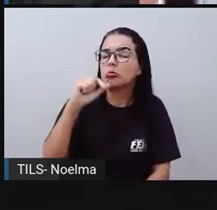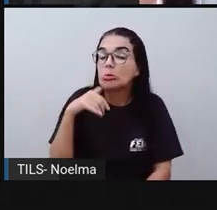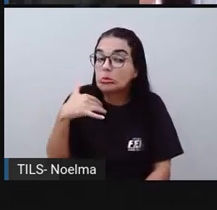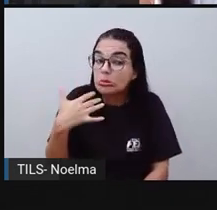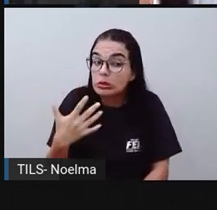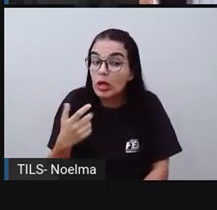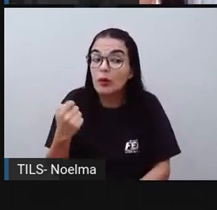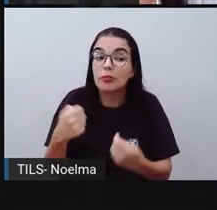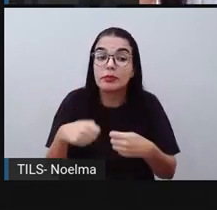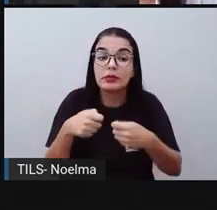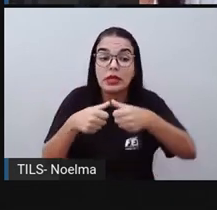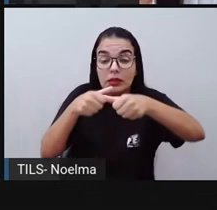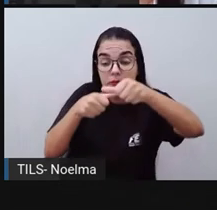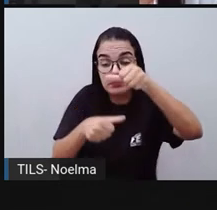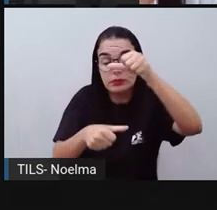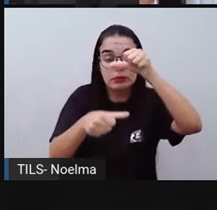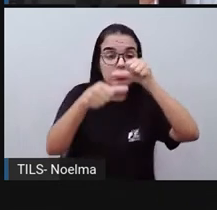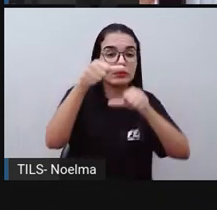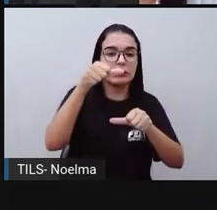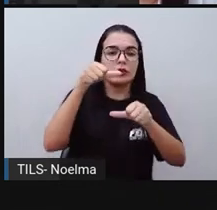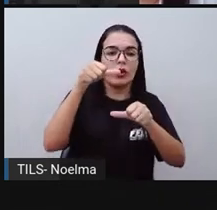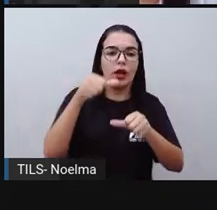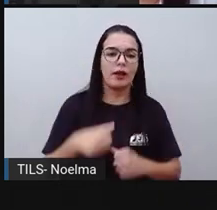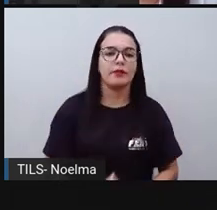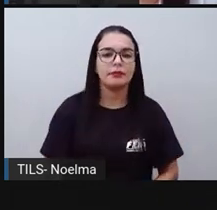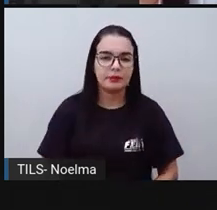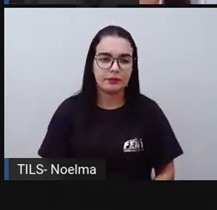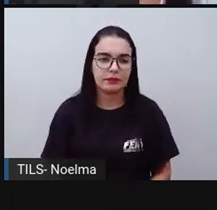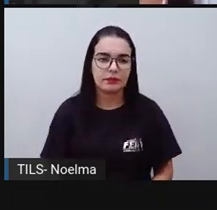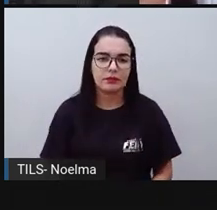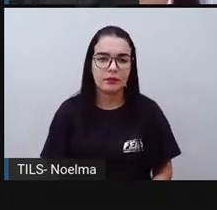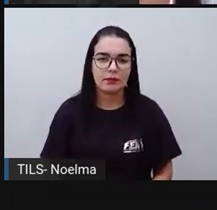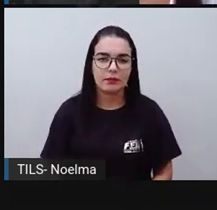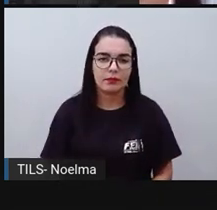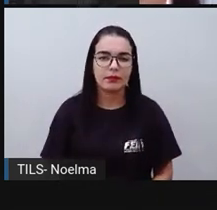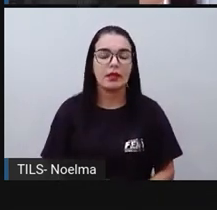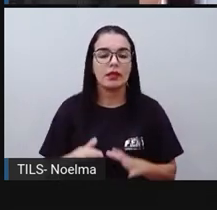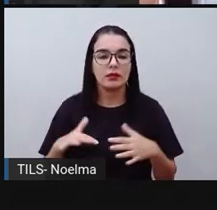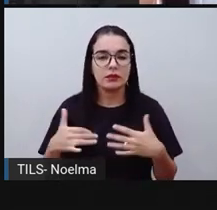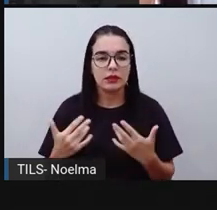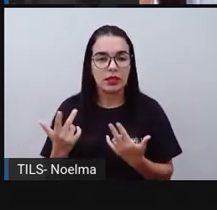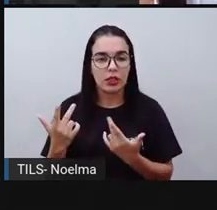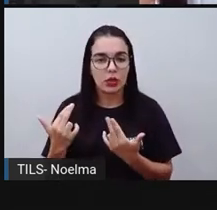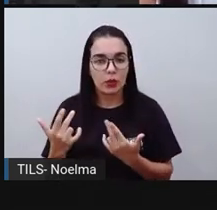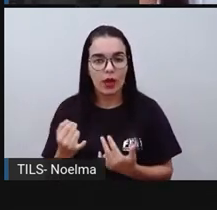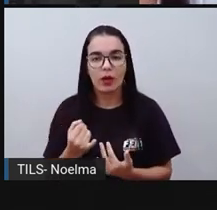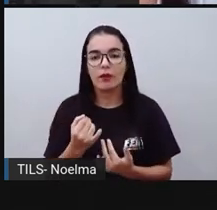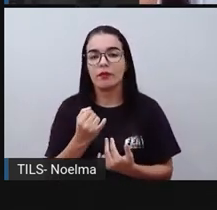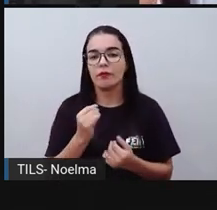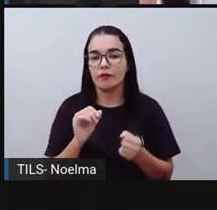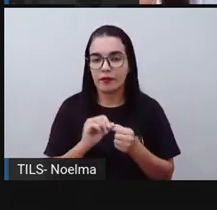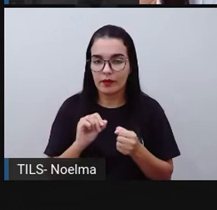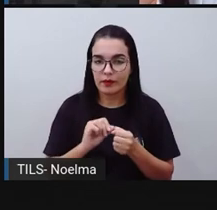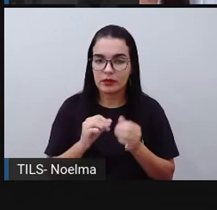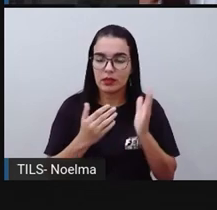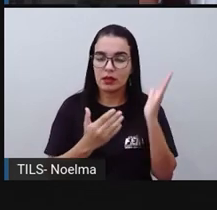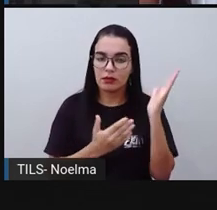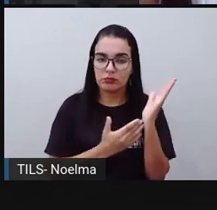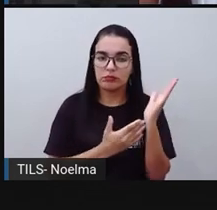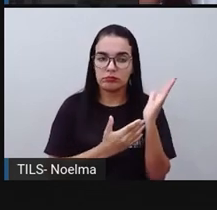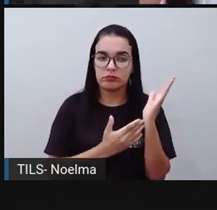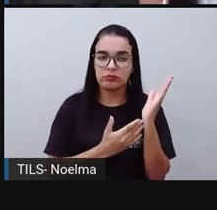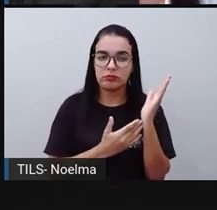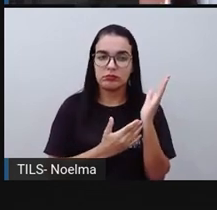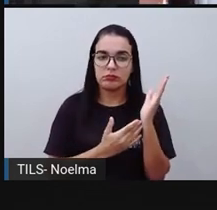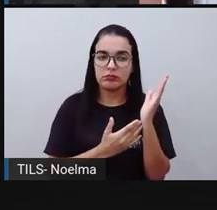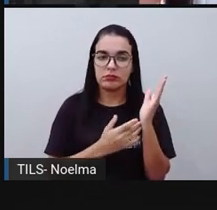gente tem que saber como nós resolvemos essa situação. Então, da mesma forma que no exemplo anterior, nós vamos armar a